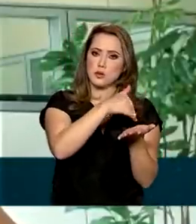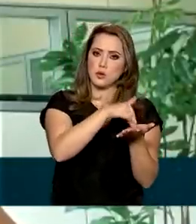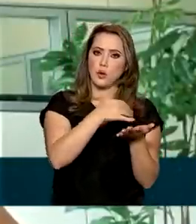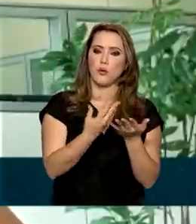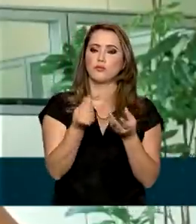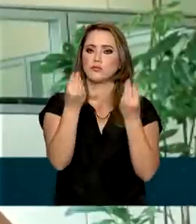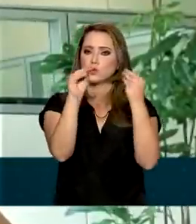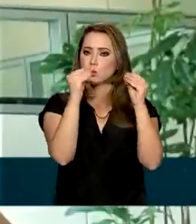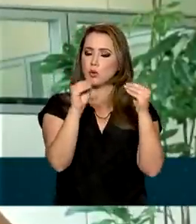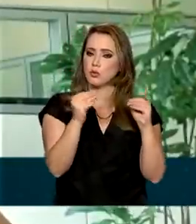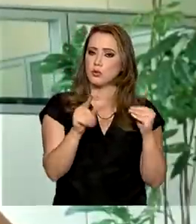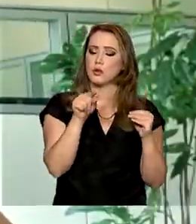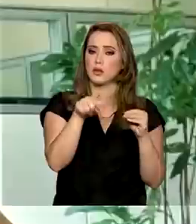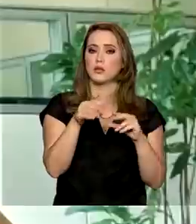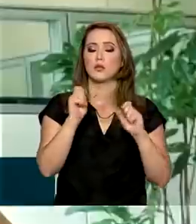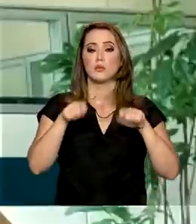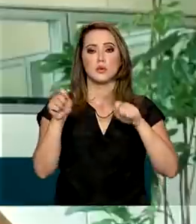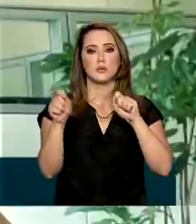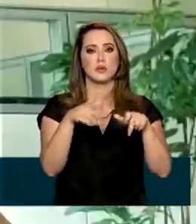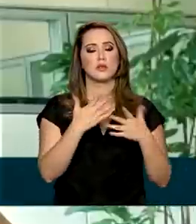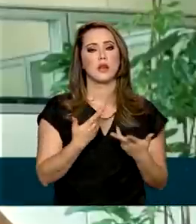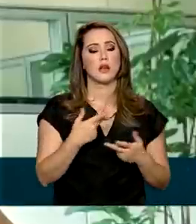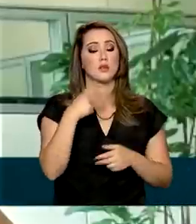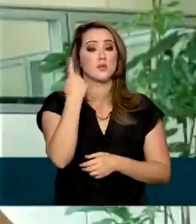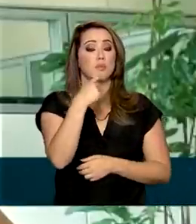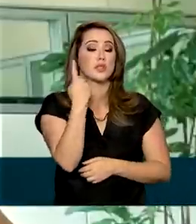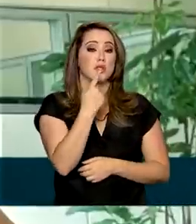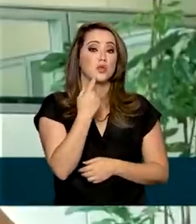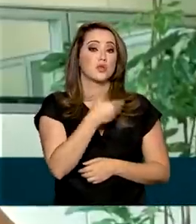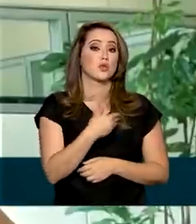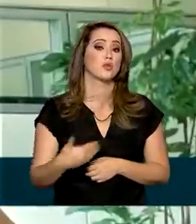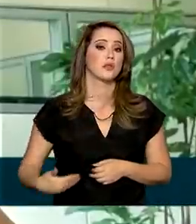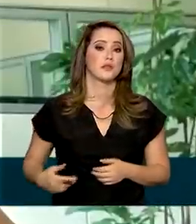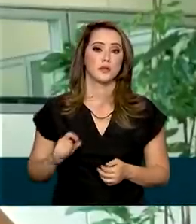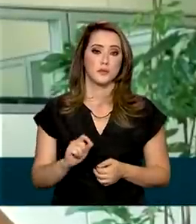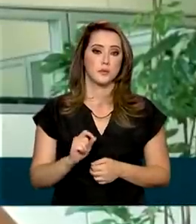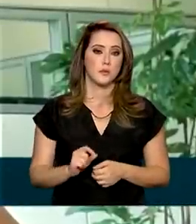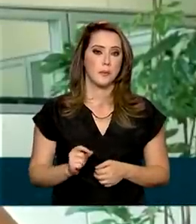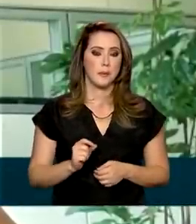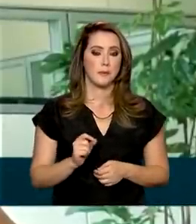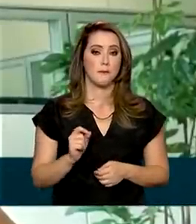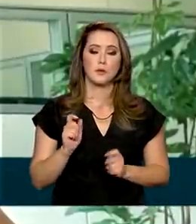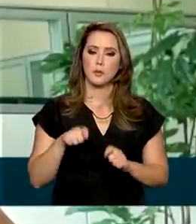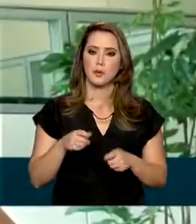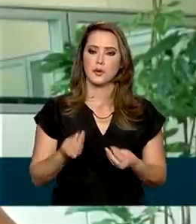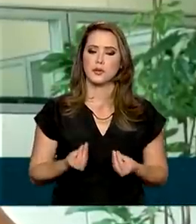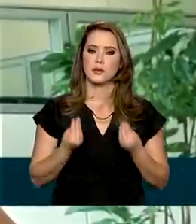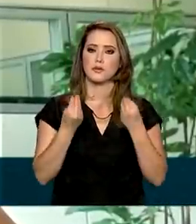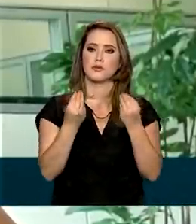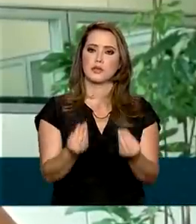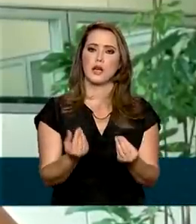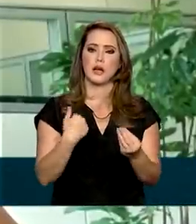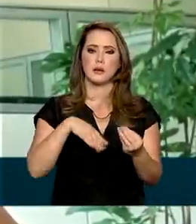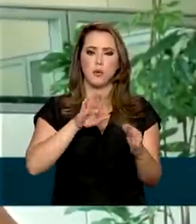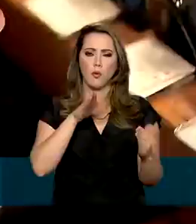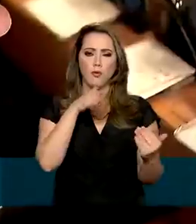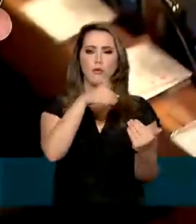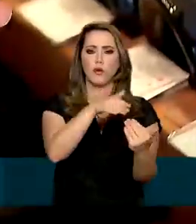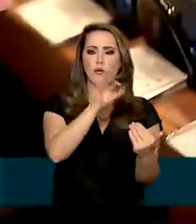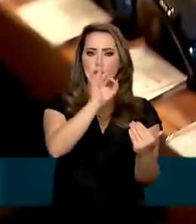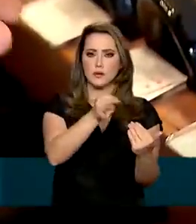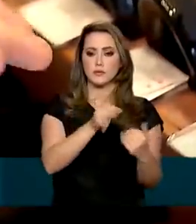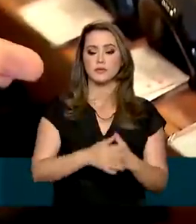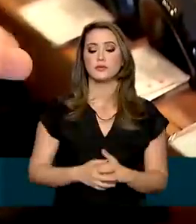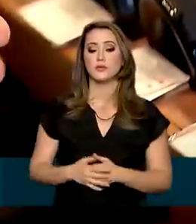dados ocupacionais, permitindo que políticas públicas sejam encaminhadas de forma mais direcionada.